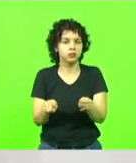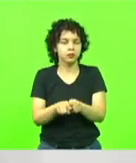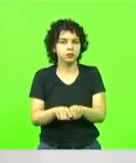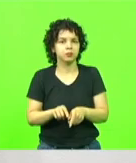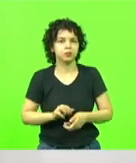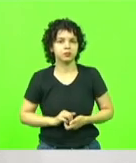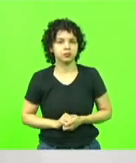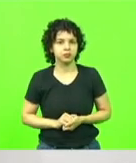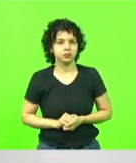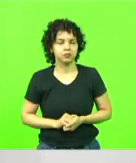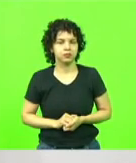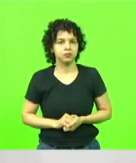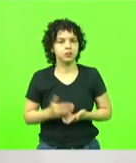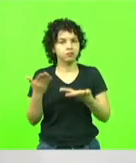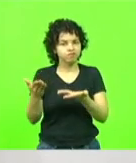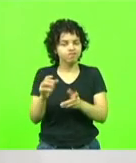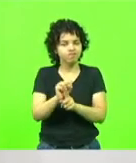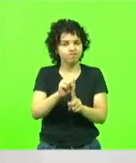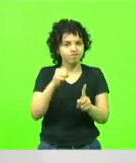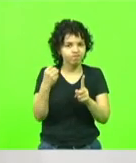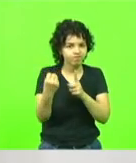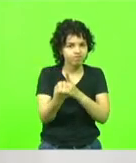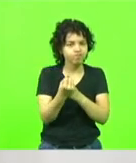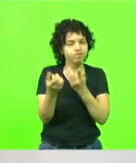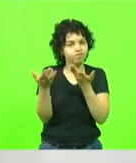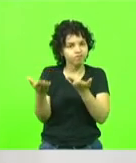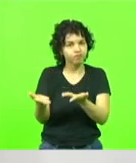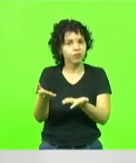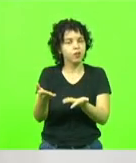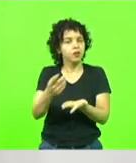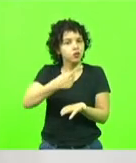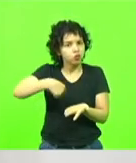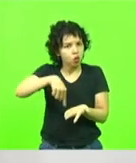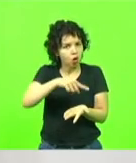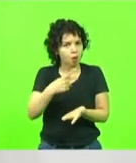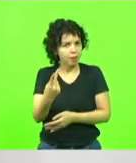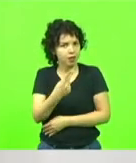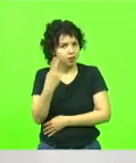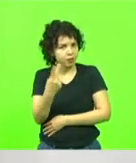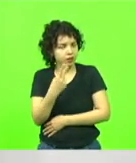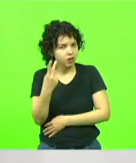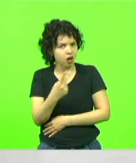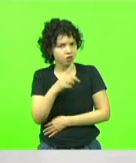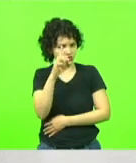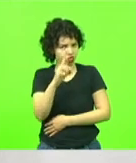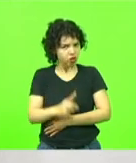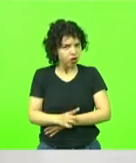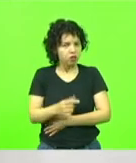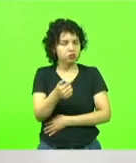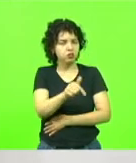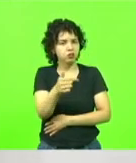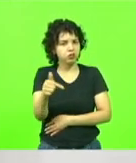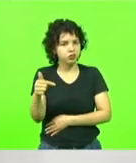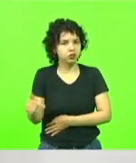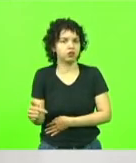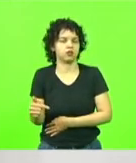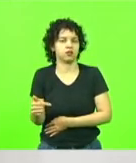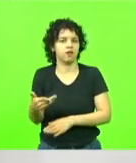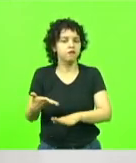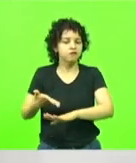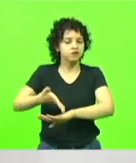para essa mesma sociedade. Porém, nenhum de nós, parlamentares, tem o direito de vir aqui e